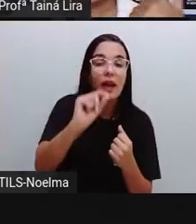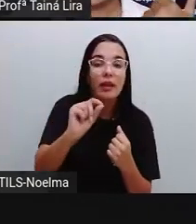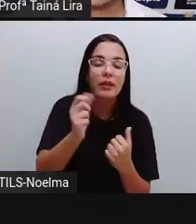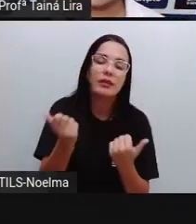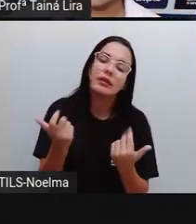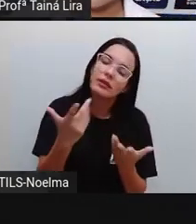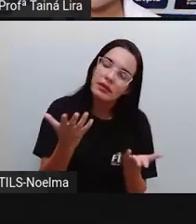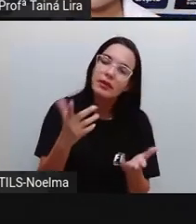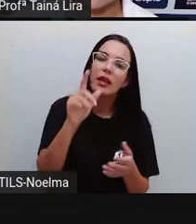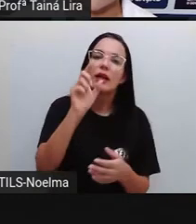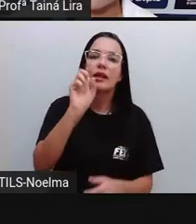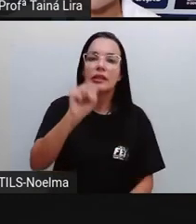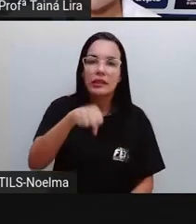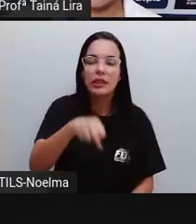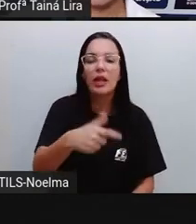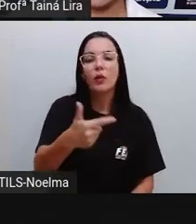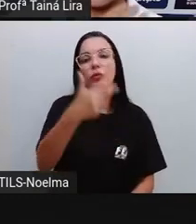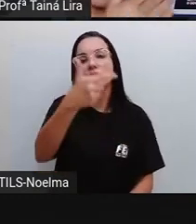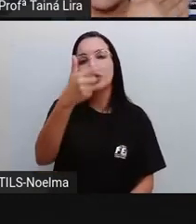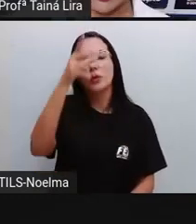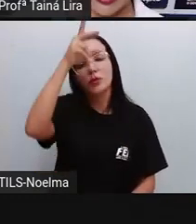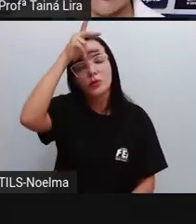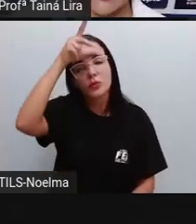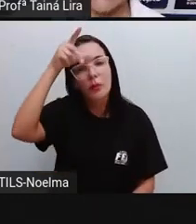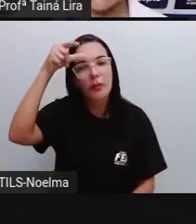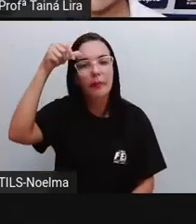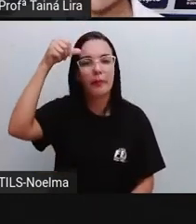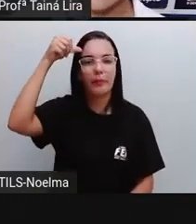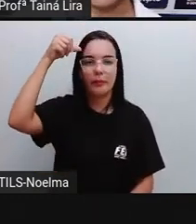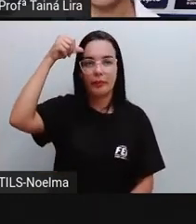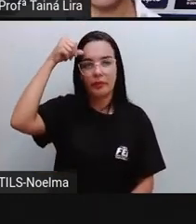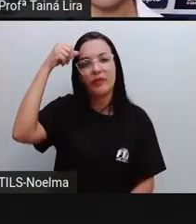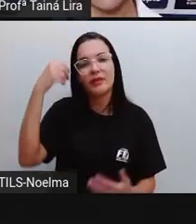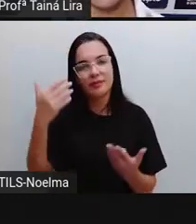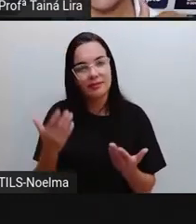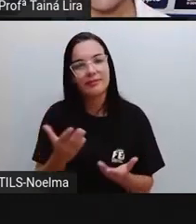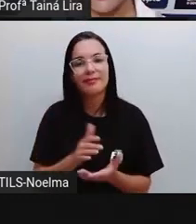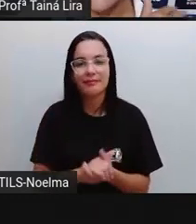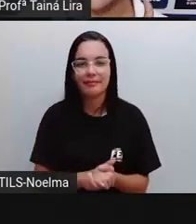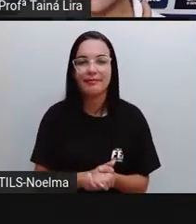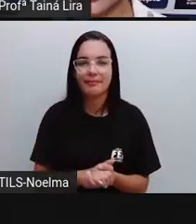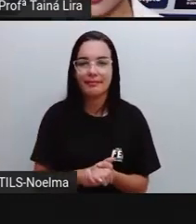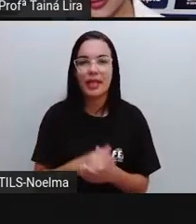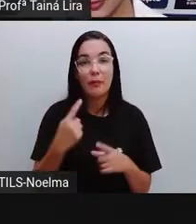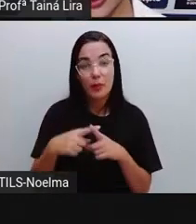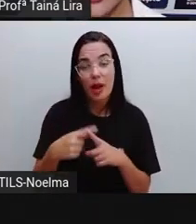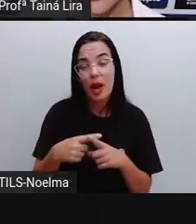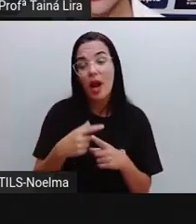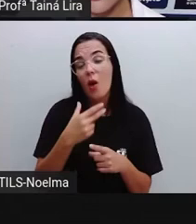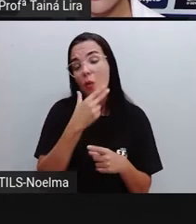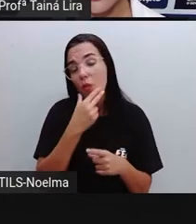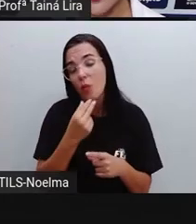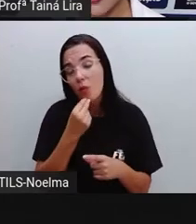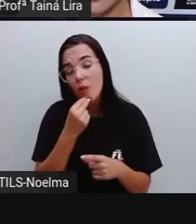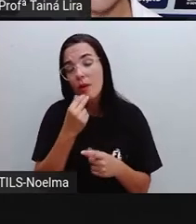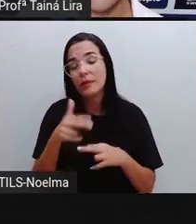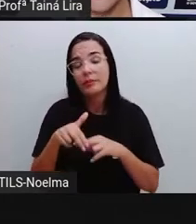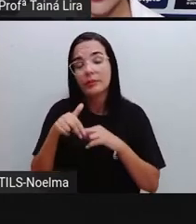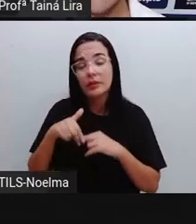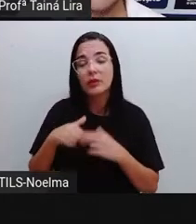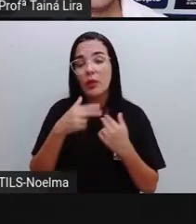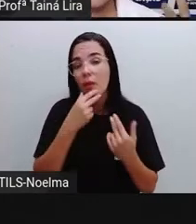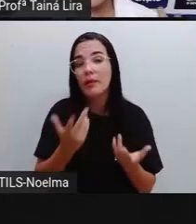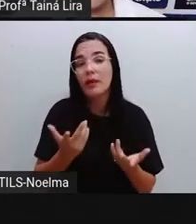E aí, durante esse período, quem assumia era o vice-prefeito da cidade de São Paulo,